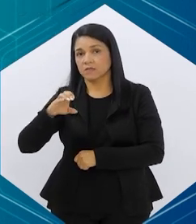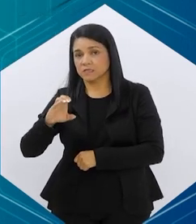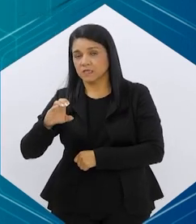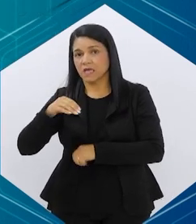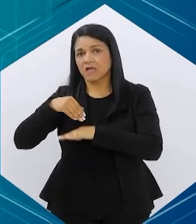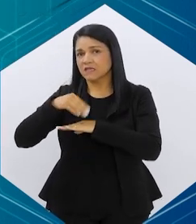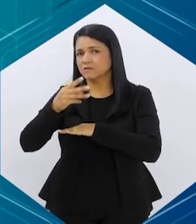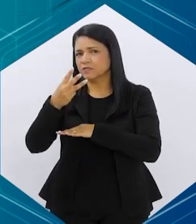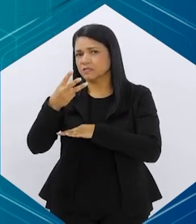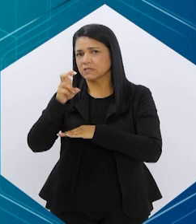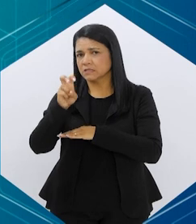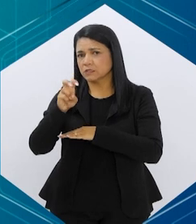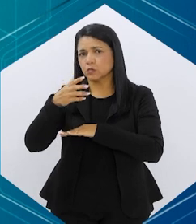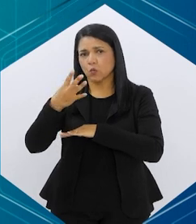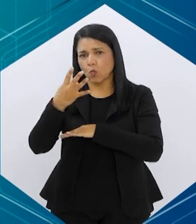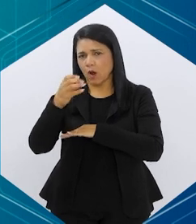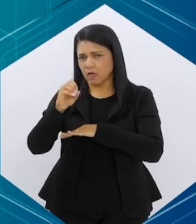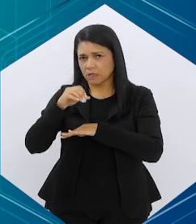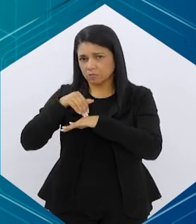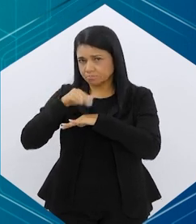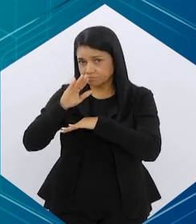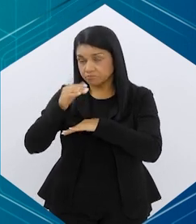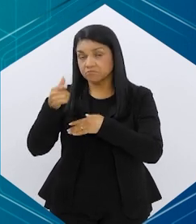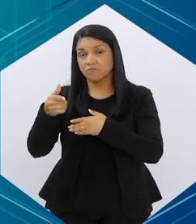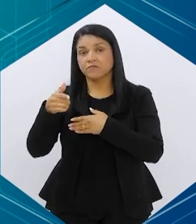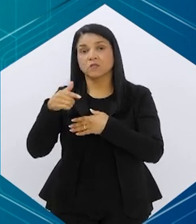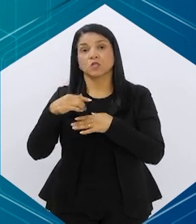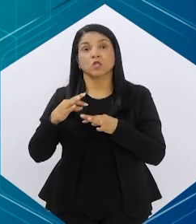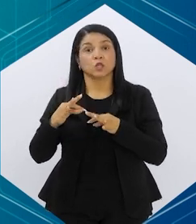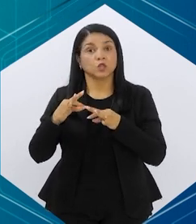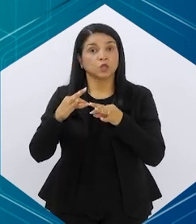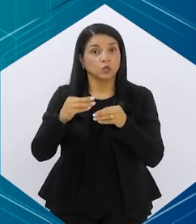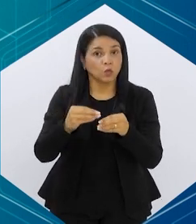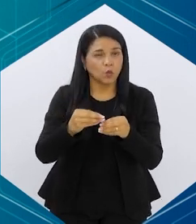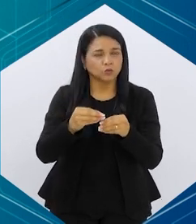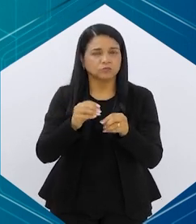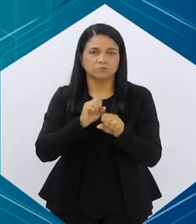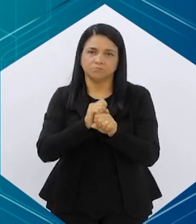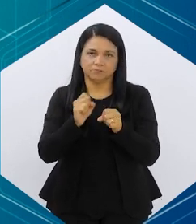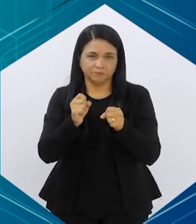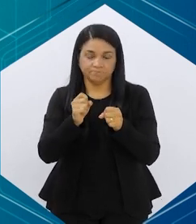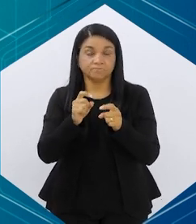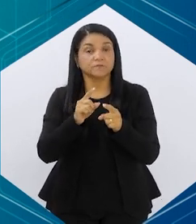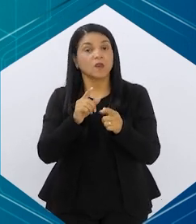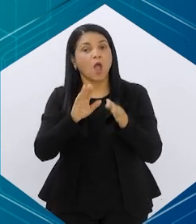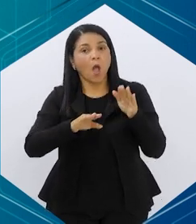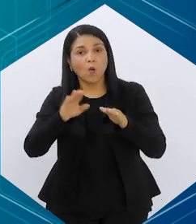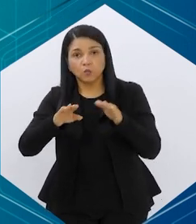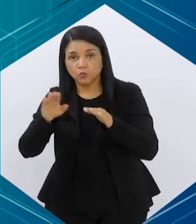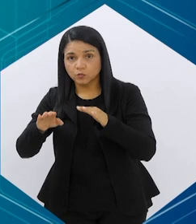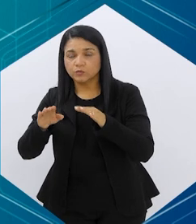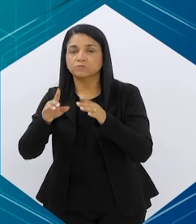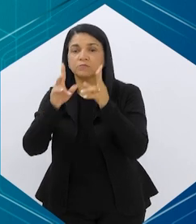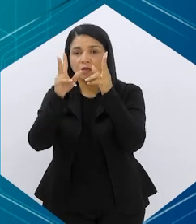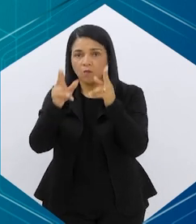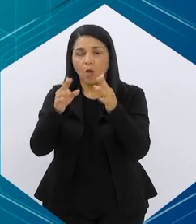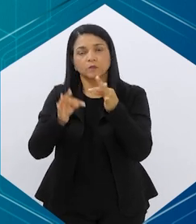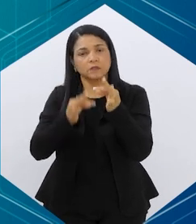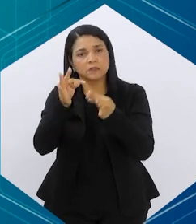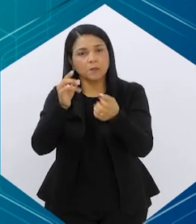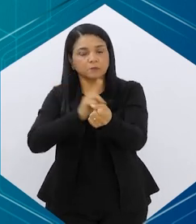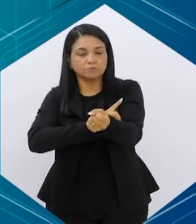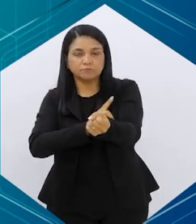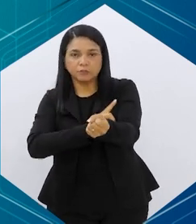de 35, 40. Possivelmente, não todos, serão tratados igual a gente trata hipertensão e diabetes.